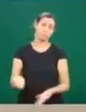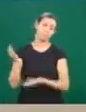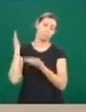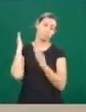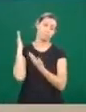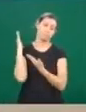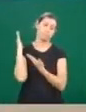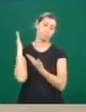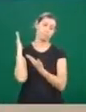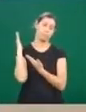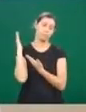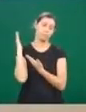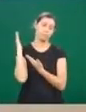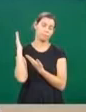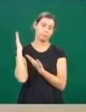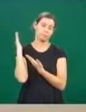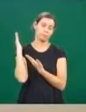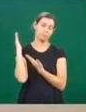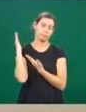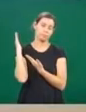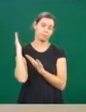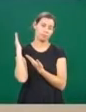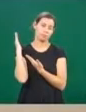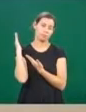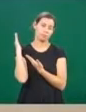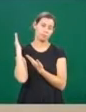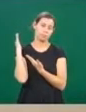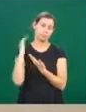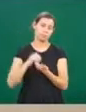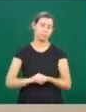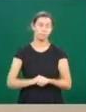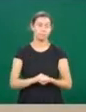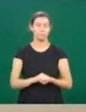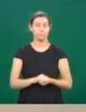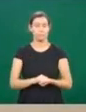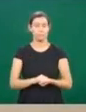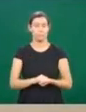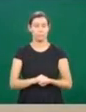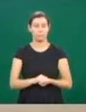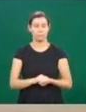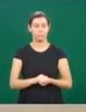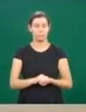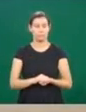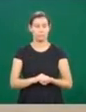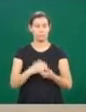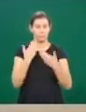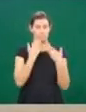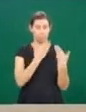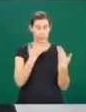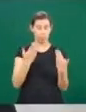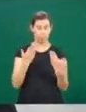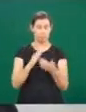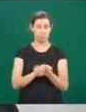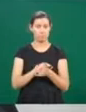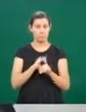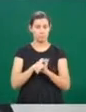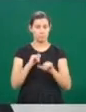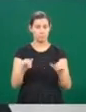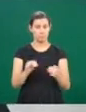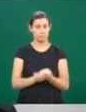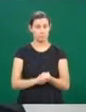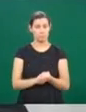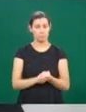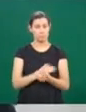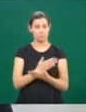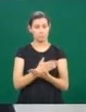Geografia no Facebook e também conferir aí no Instituto de Geografia, o site do Instituto de Geografia. Voltamos ao estúdio. Obrigado,